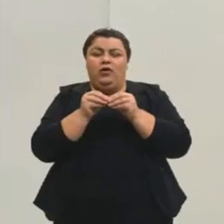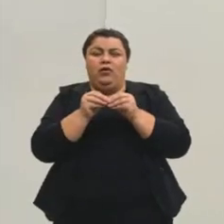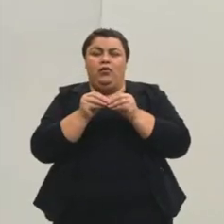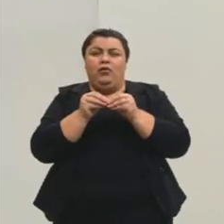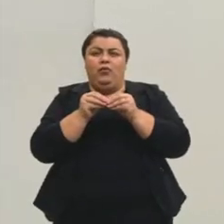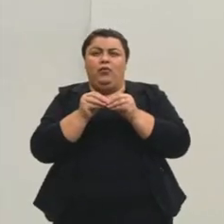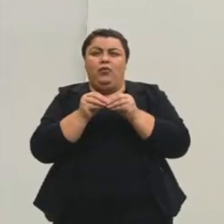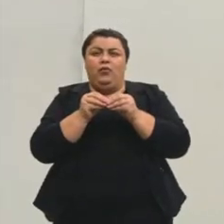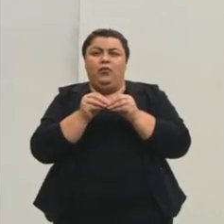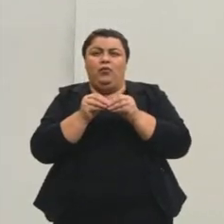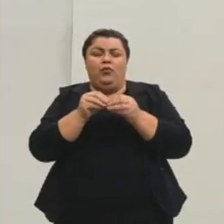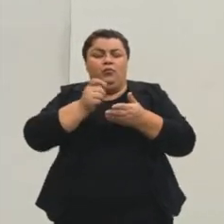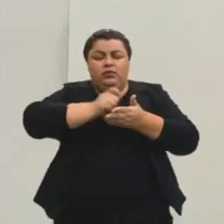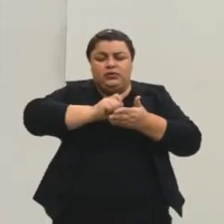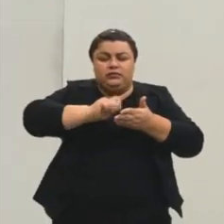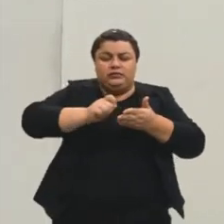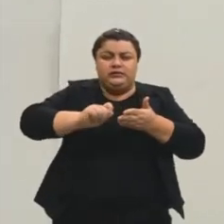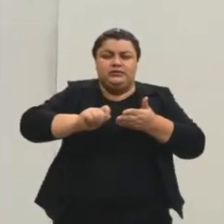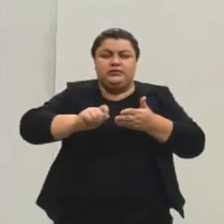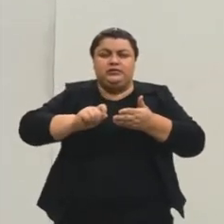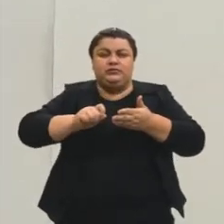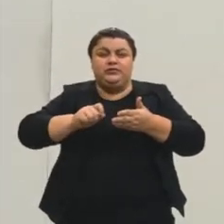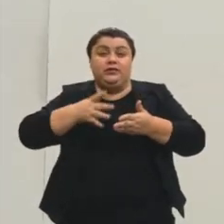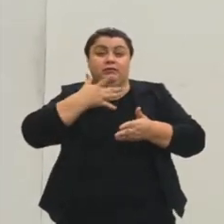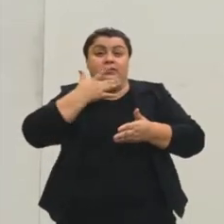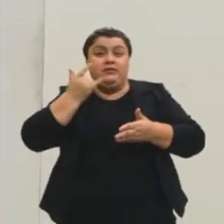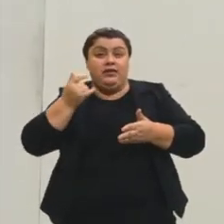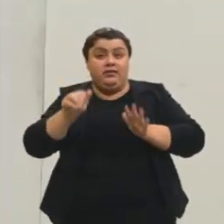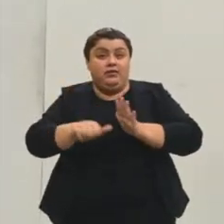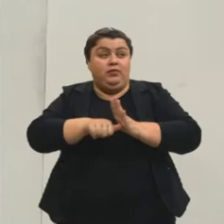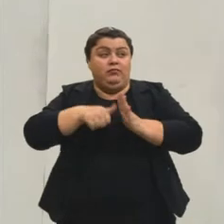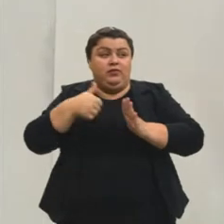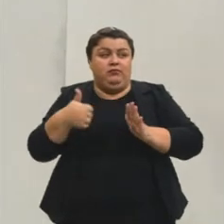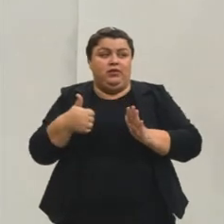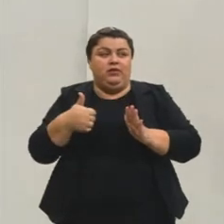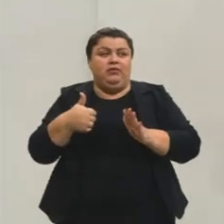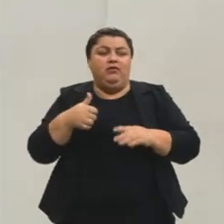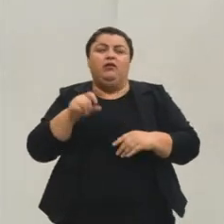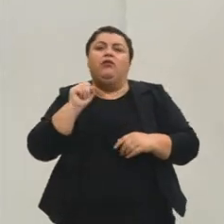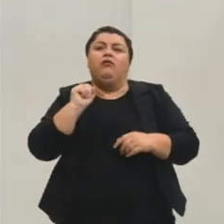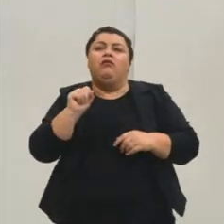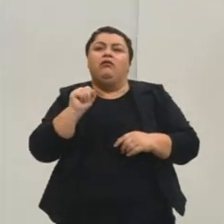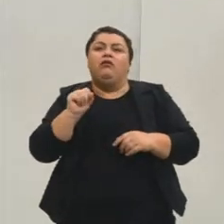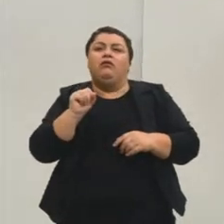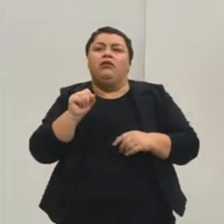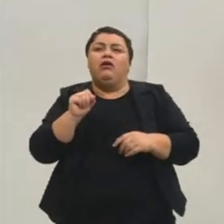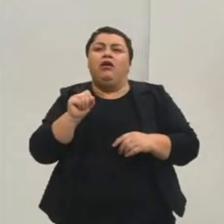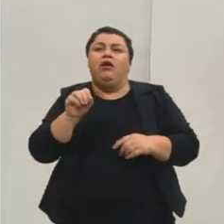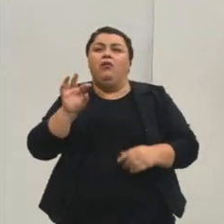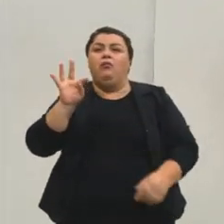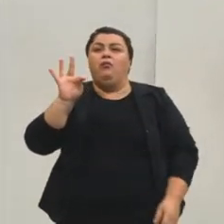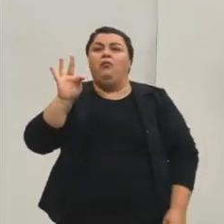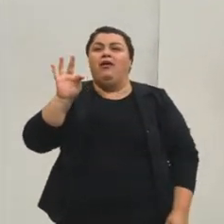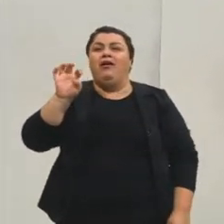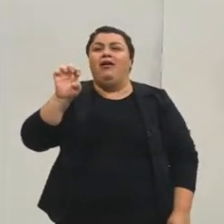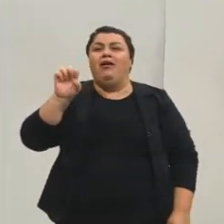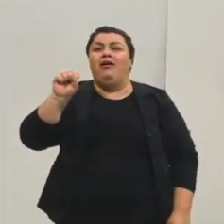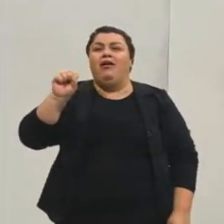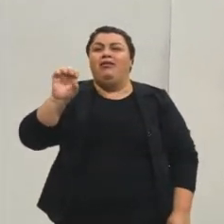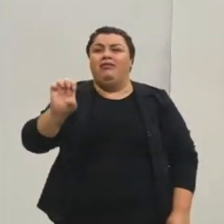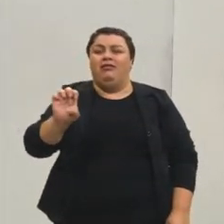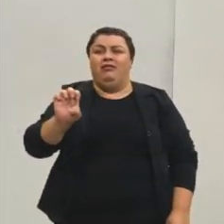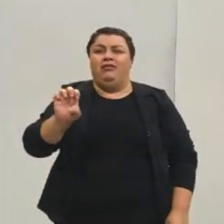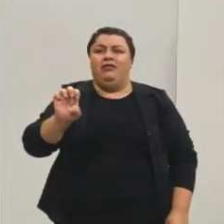ali umas anotações pra ficar mais fácil. Então, a primeira, o que é uma tese, meus queridões?